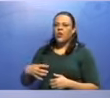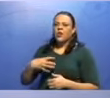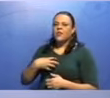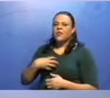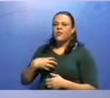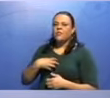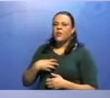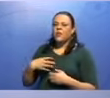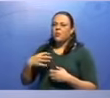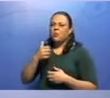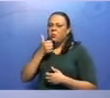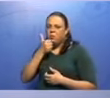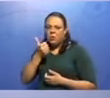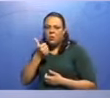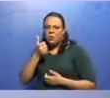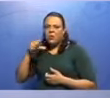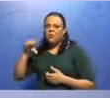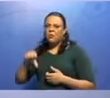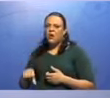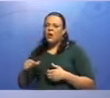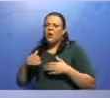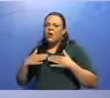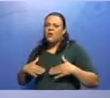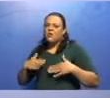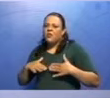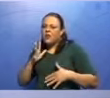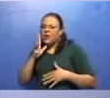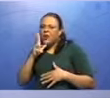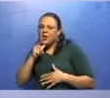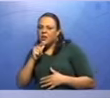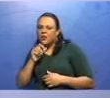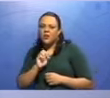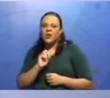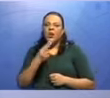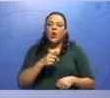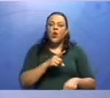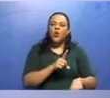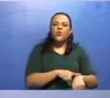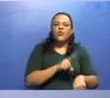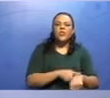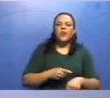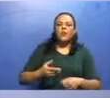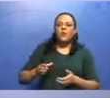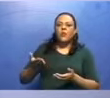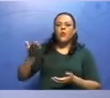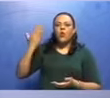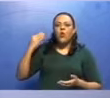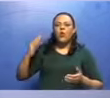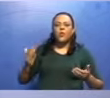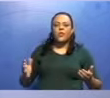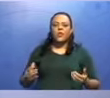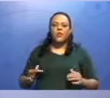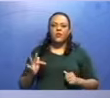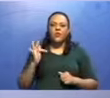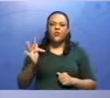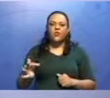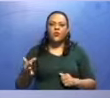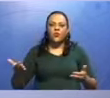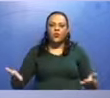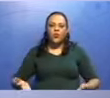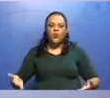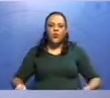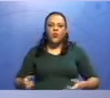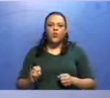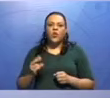de tempo, né? Toda vez você perguntar quando, né? Ontem, hoje, amanhã, na semana passada, já. Os verbos de intensidade, mais,